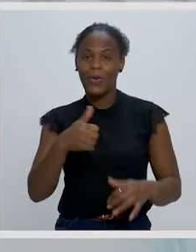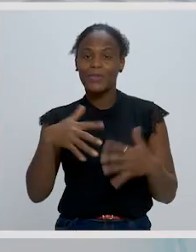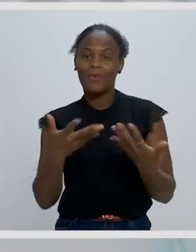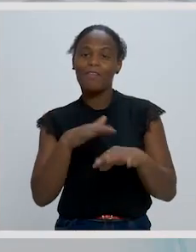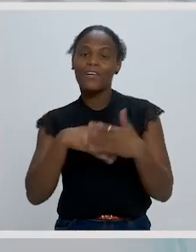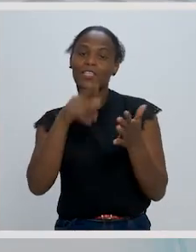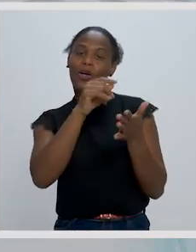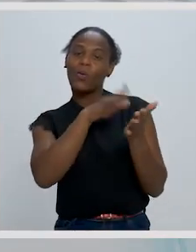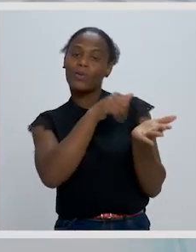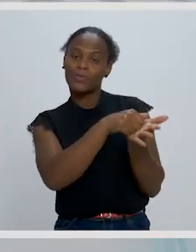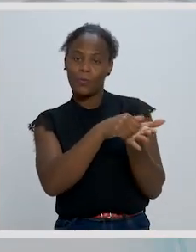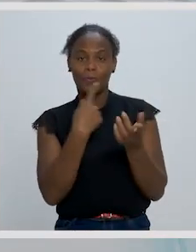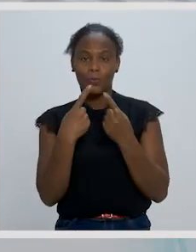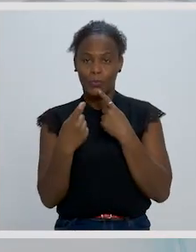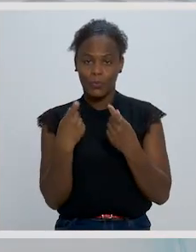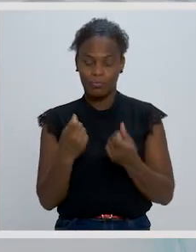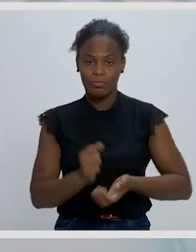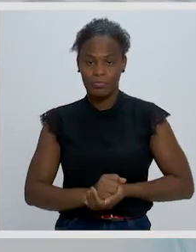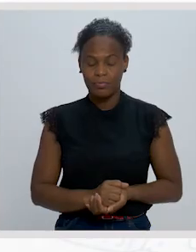Passamos à ocorrência das questões.